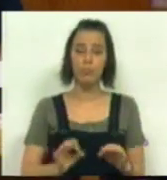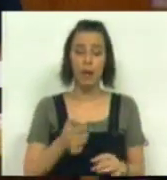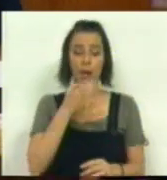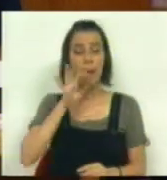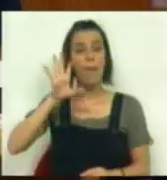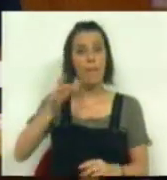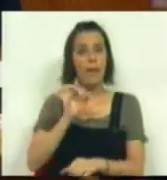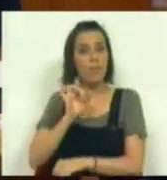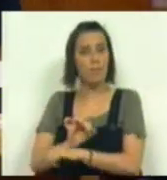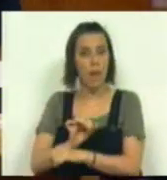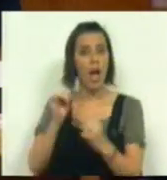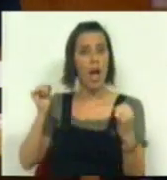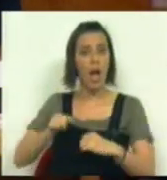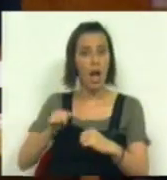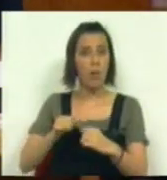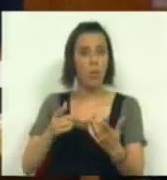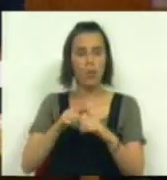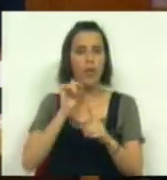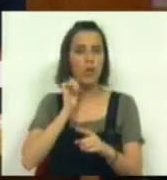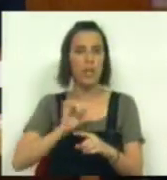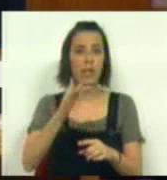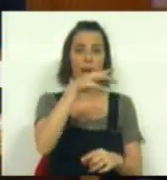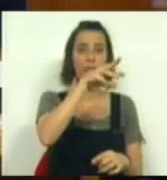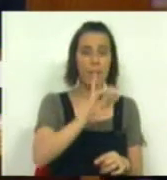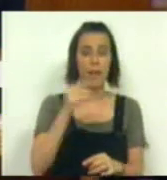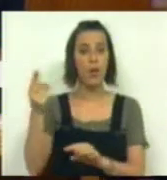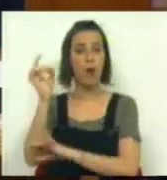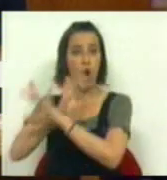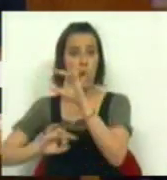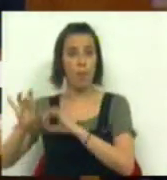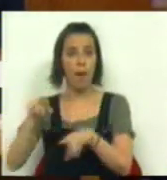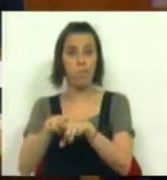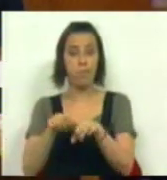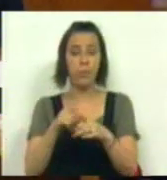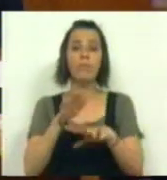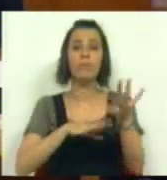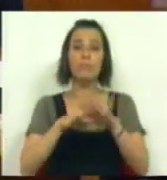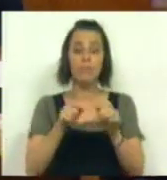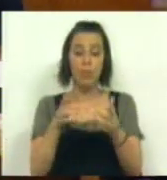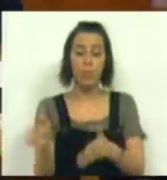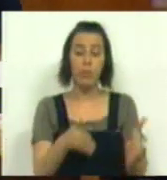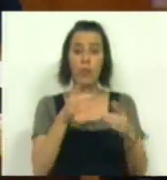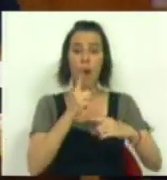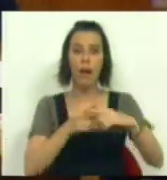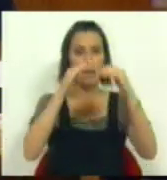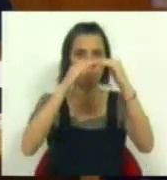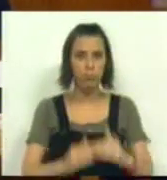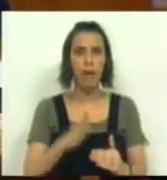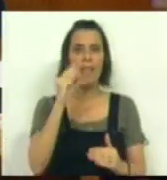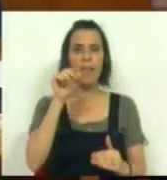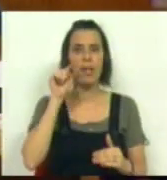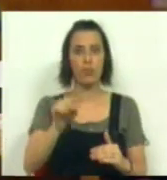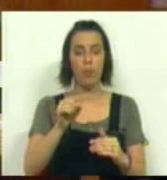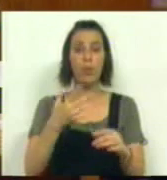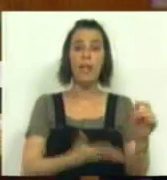que o país ficou refém de um acordo suicidário com o FMI e a União Europeia, a produção da Grécia caiu mais de 10 pontos,